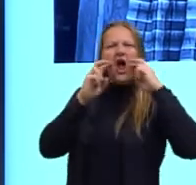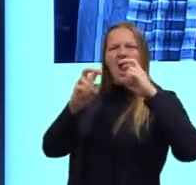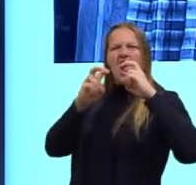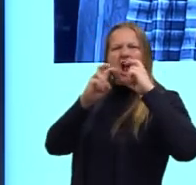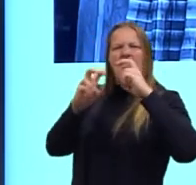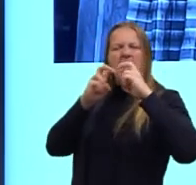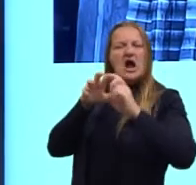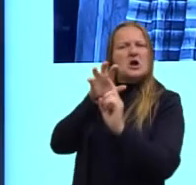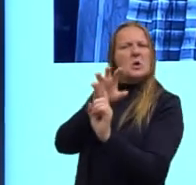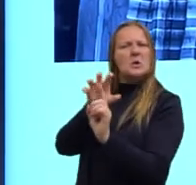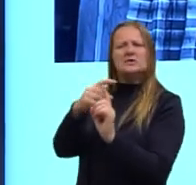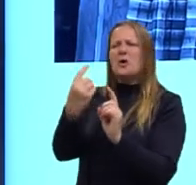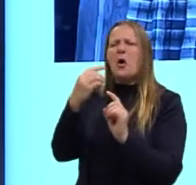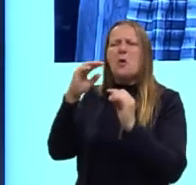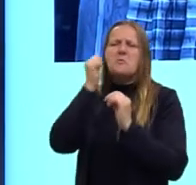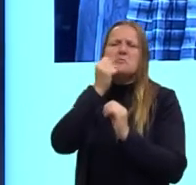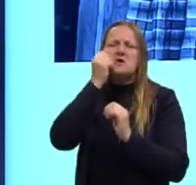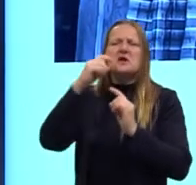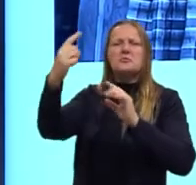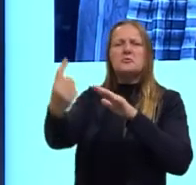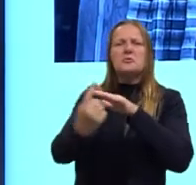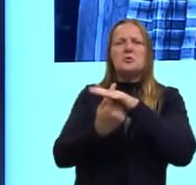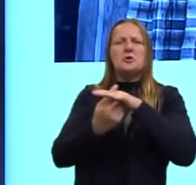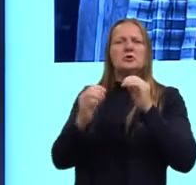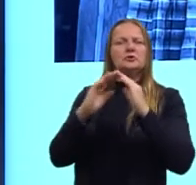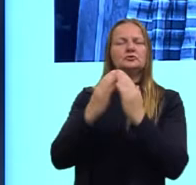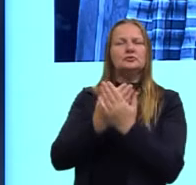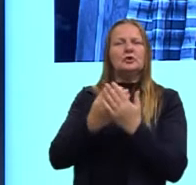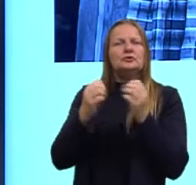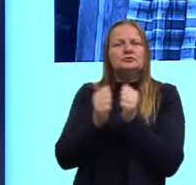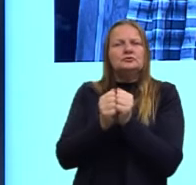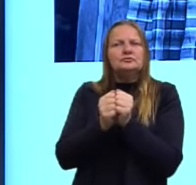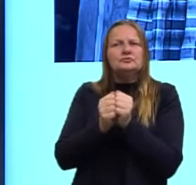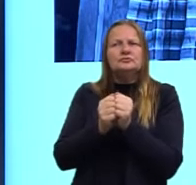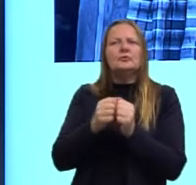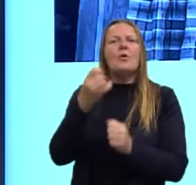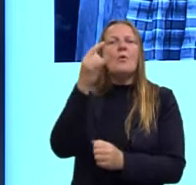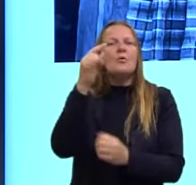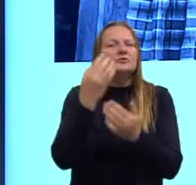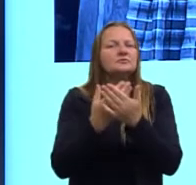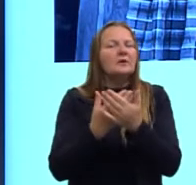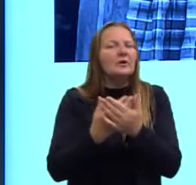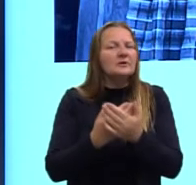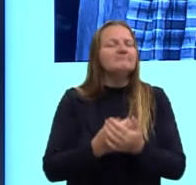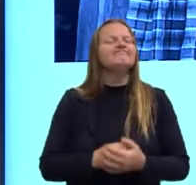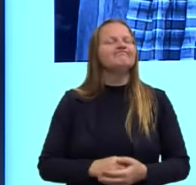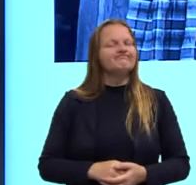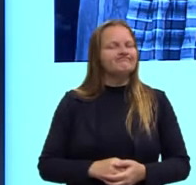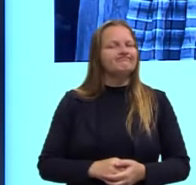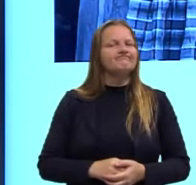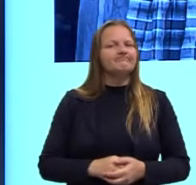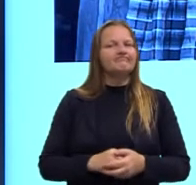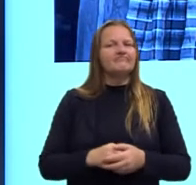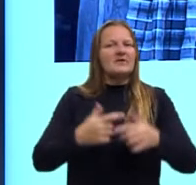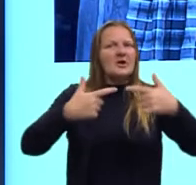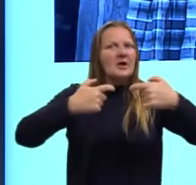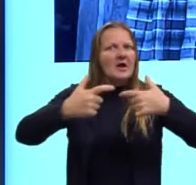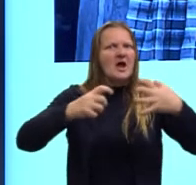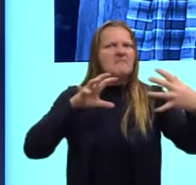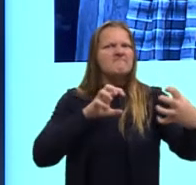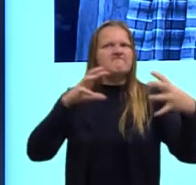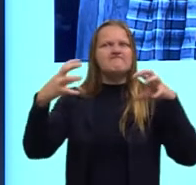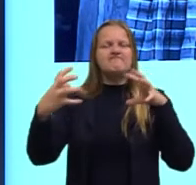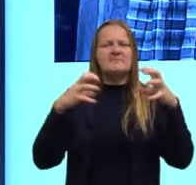aqui era contra isso. E aqui a gente também vai abordar aquele assunto da nossa última aula da Guerra Fria. Tem um cartaz aqui que diz